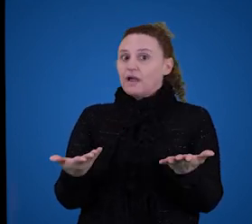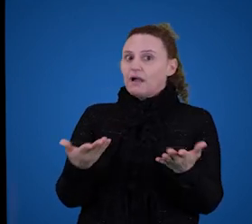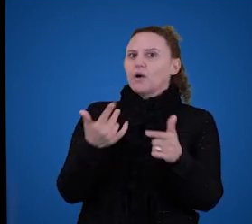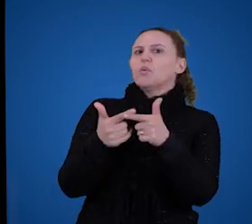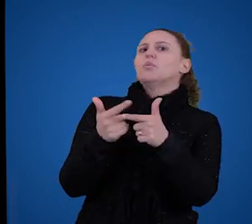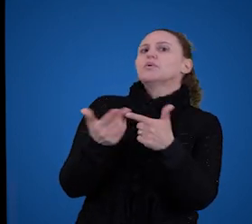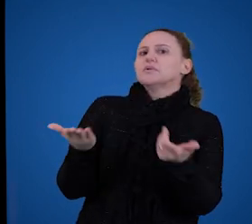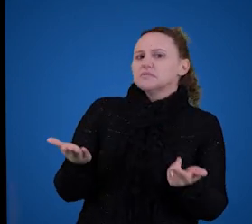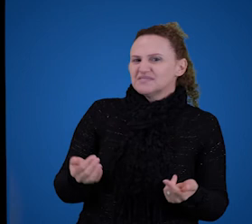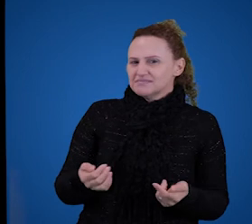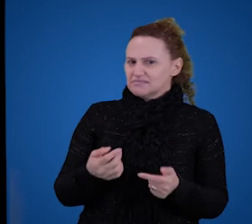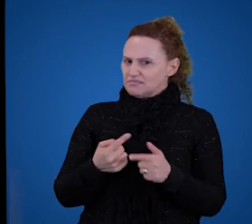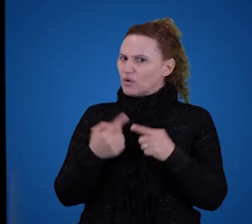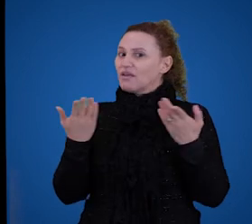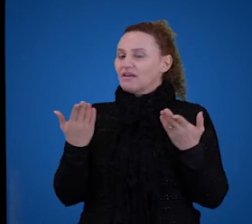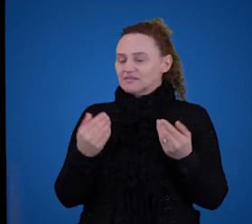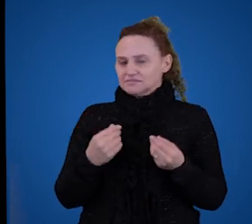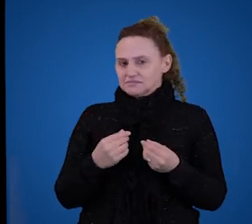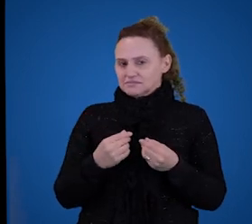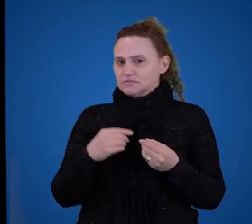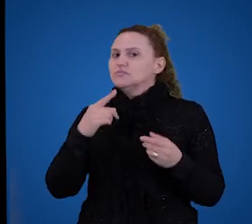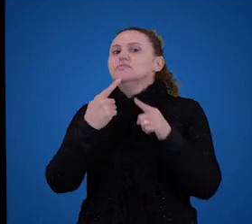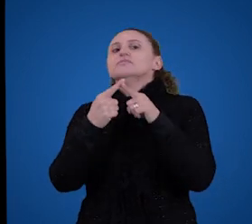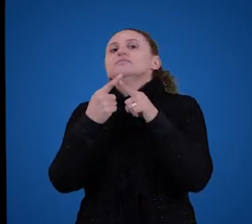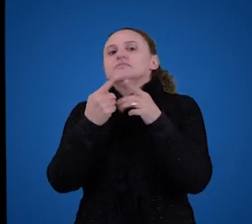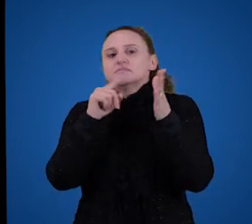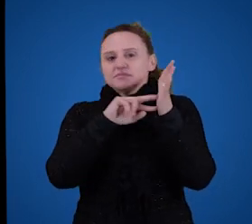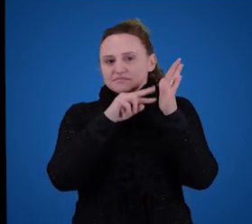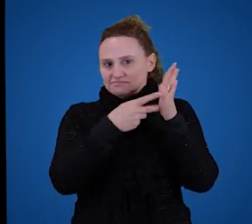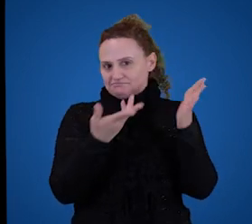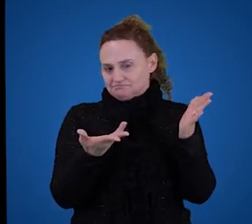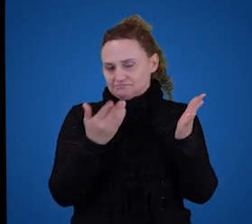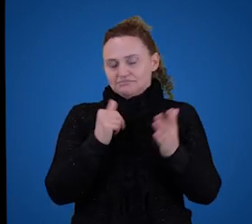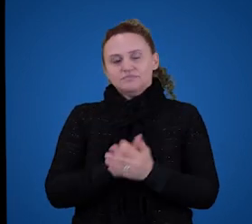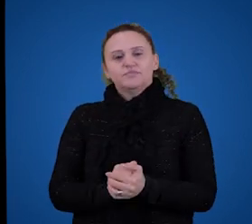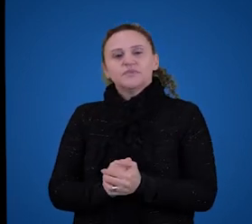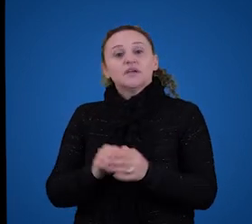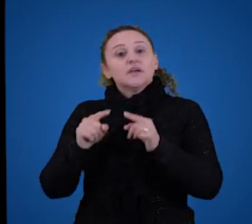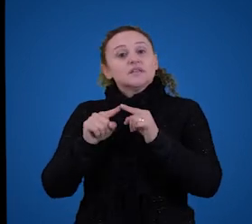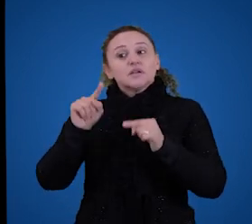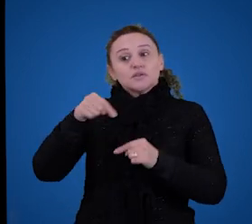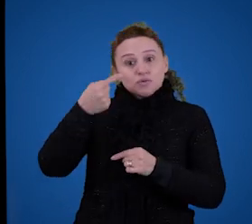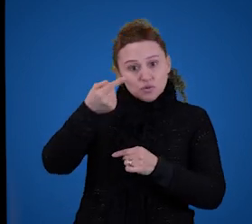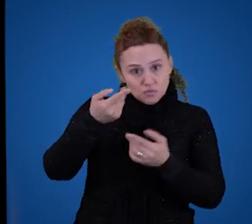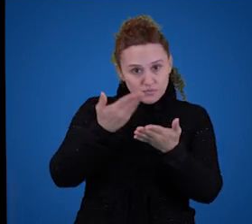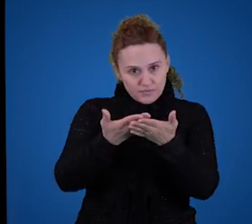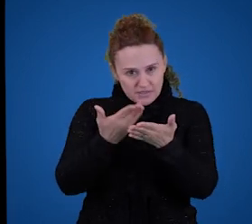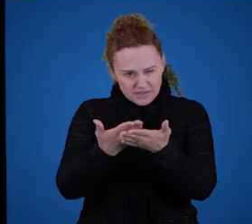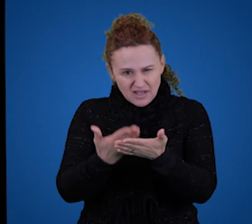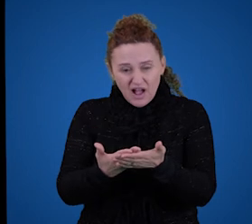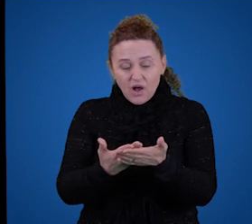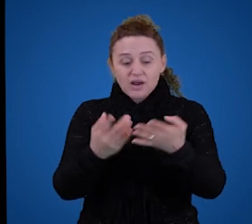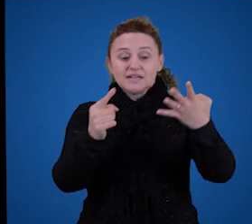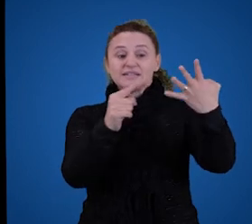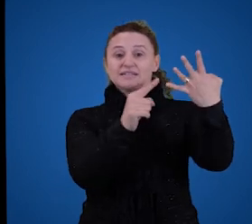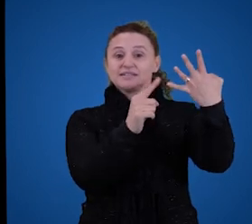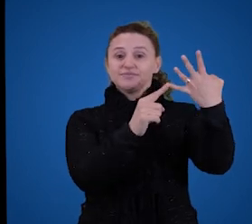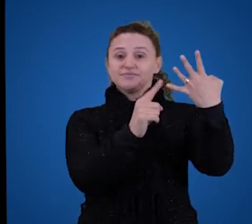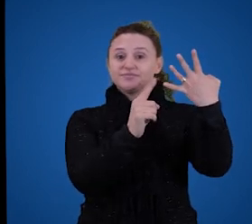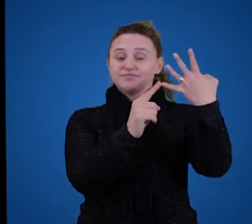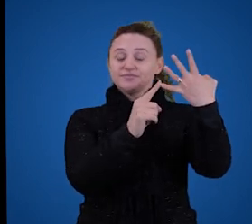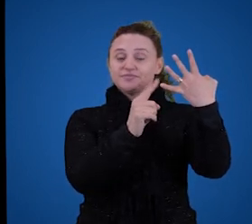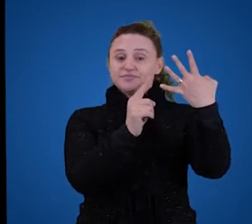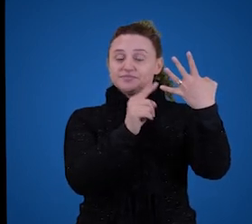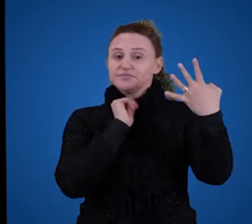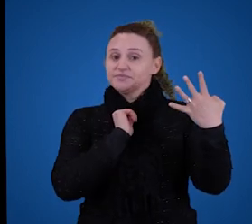é saber por que elas têm significado, é claro. Mas, antes da gente avançar para as próximas aulas, há uma quarta hipótese.